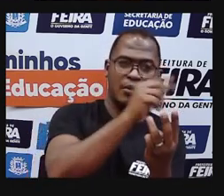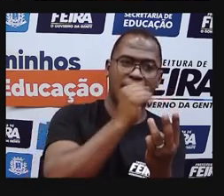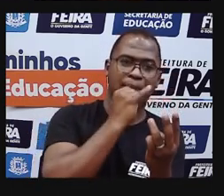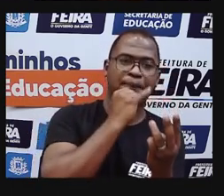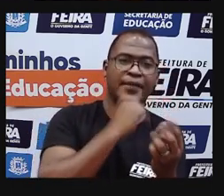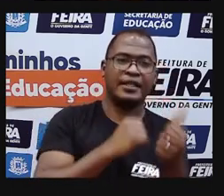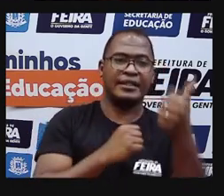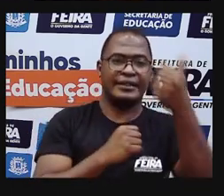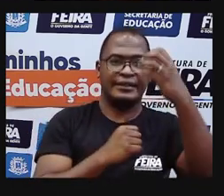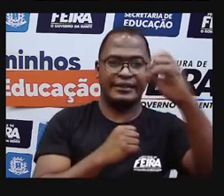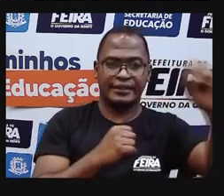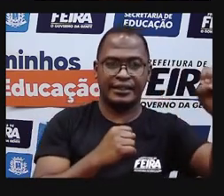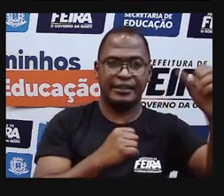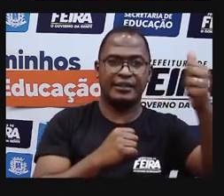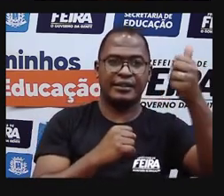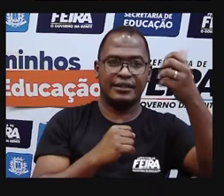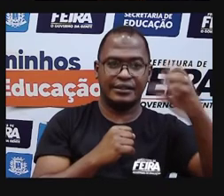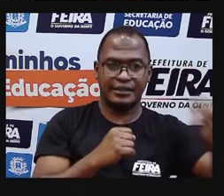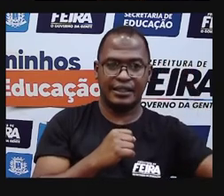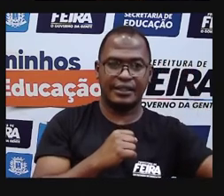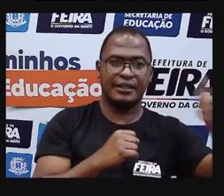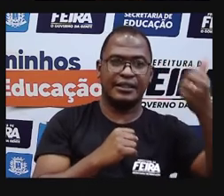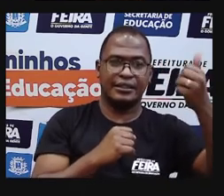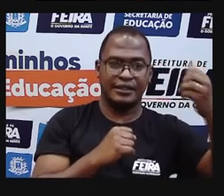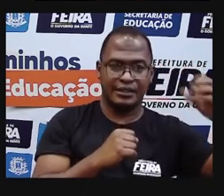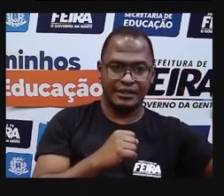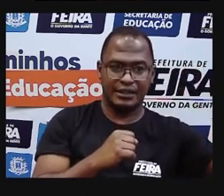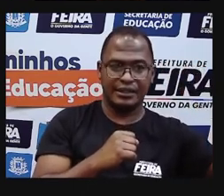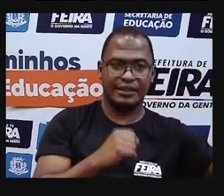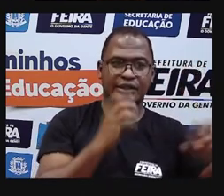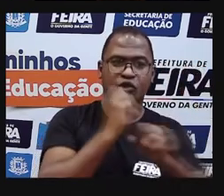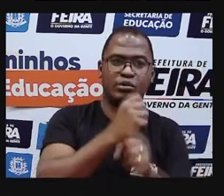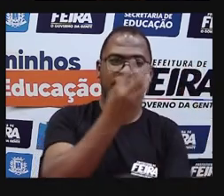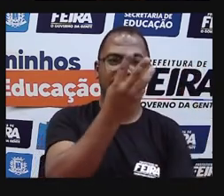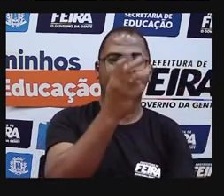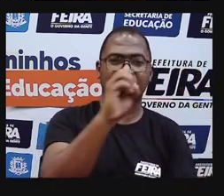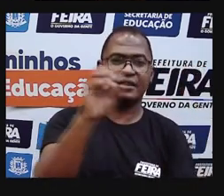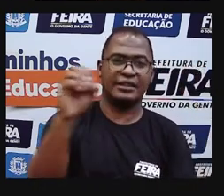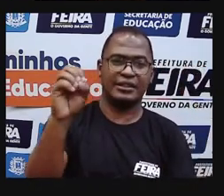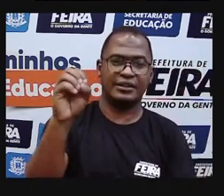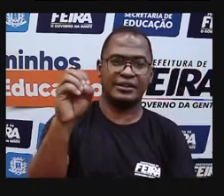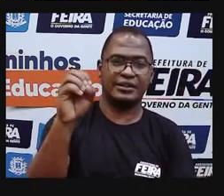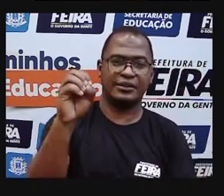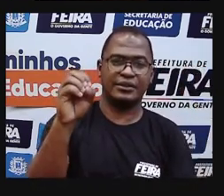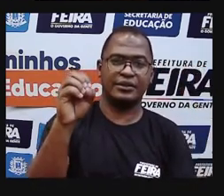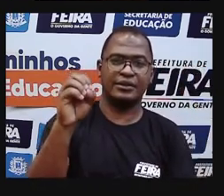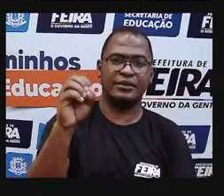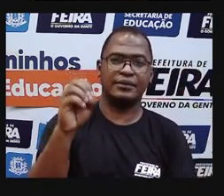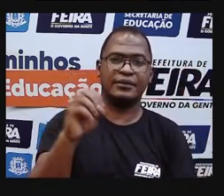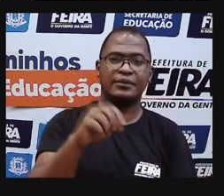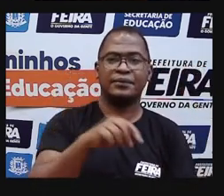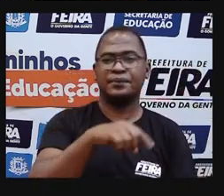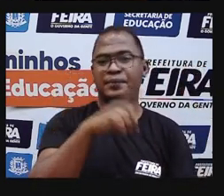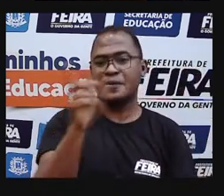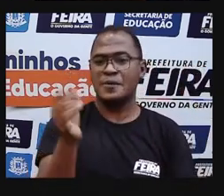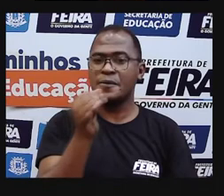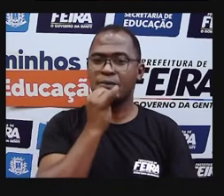Aqui no número, seiscentos e vinte e três. Esse três está representando o quê, gente?